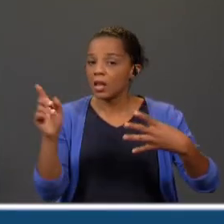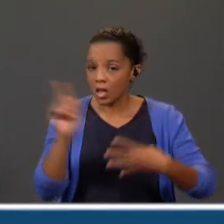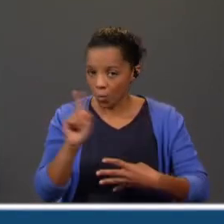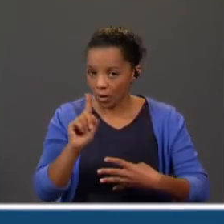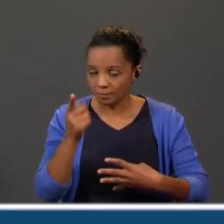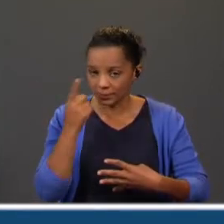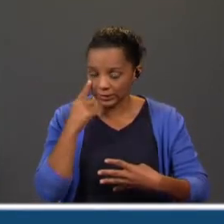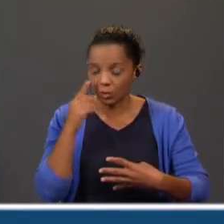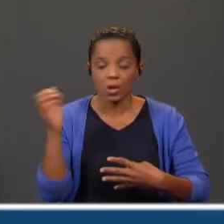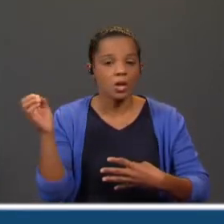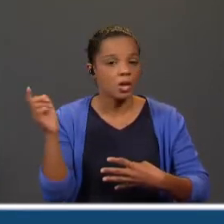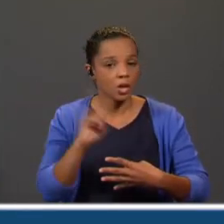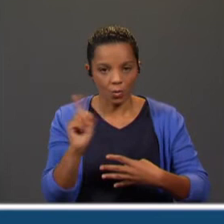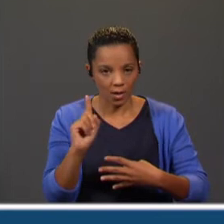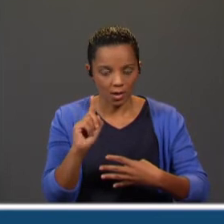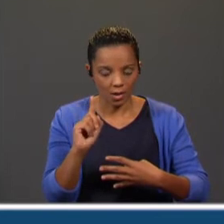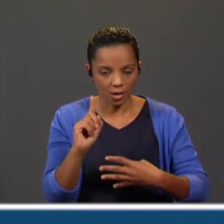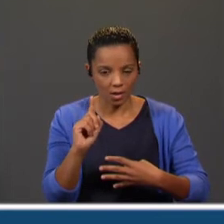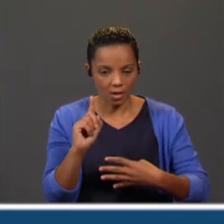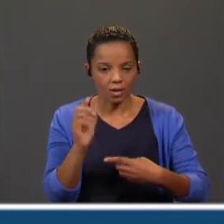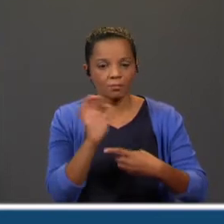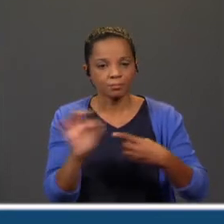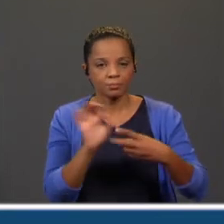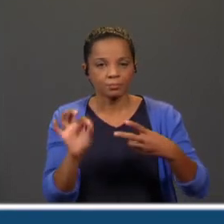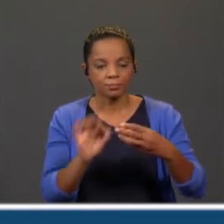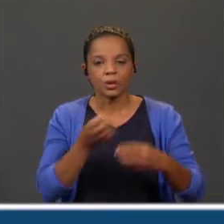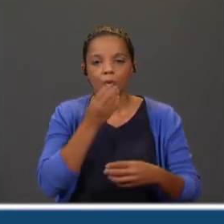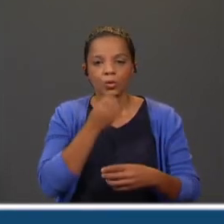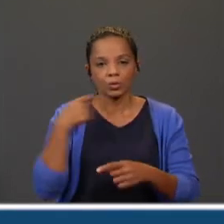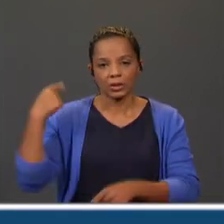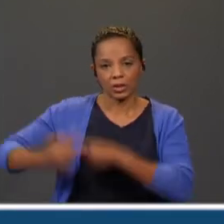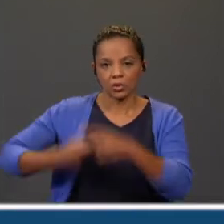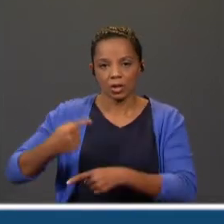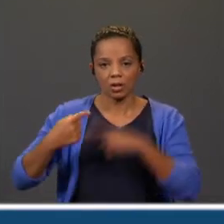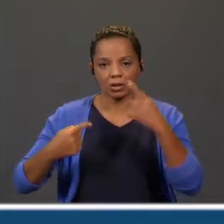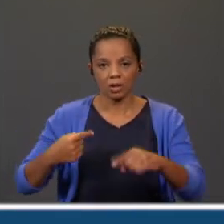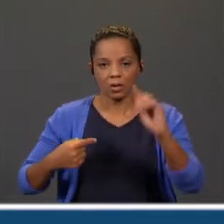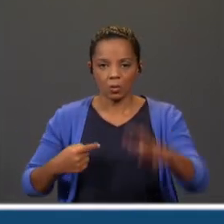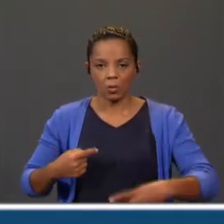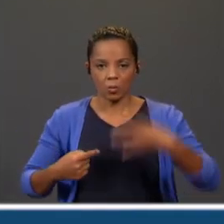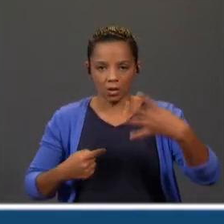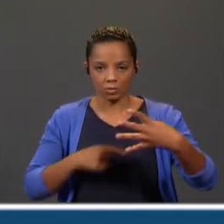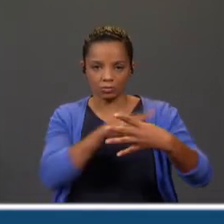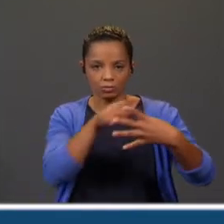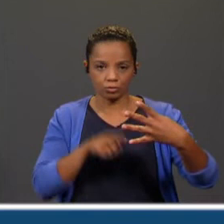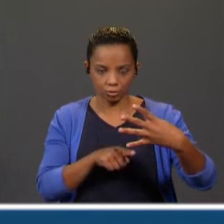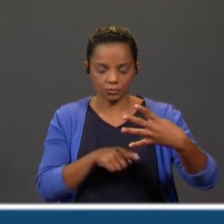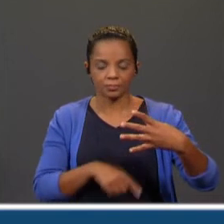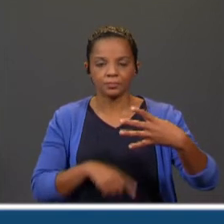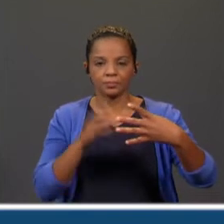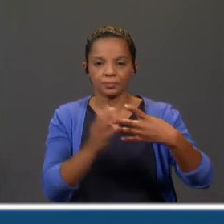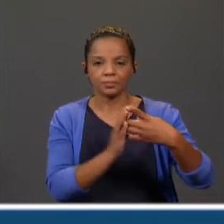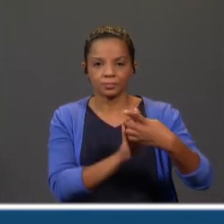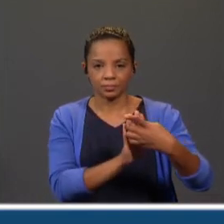não é uma característica do conto tradicional? E temos quatro opções, que vou passar a ler-vos.